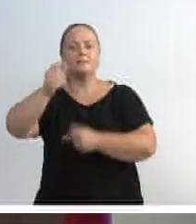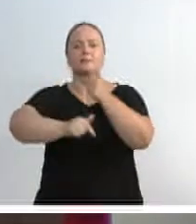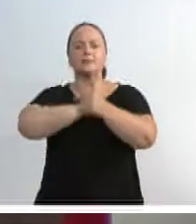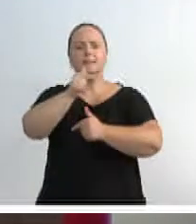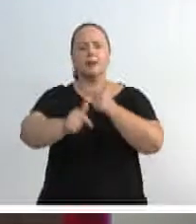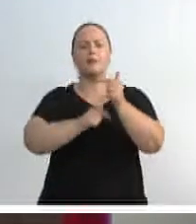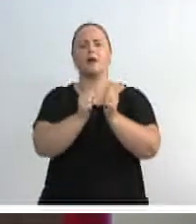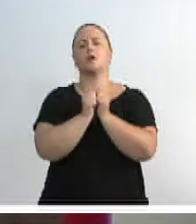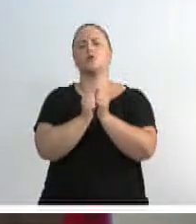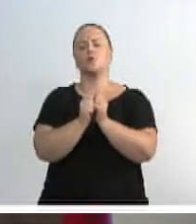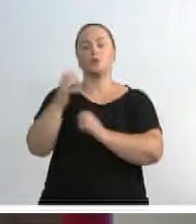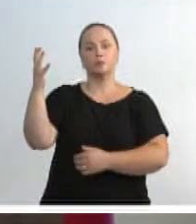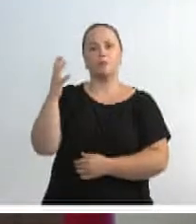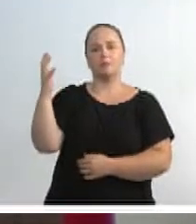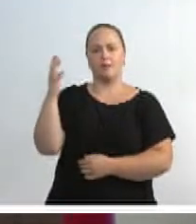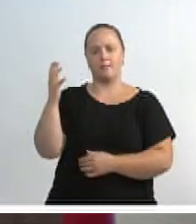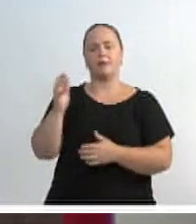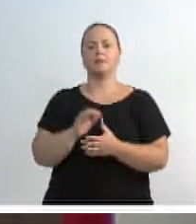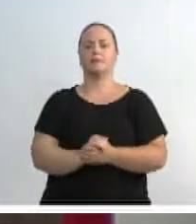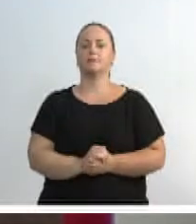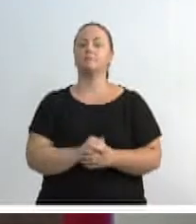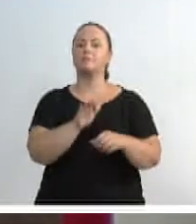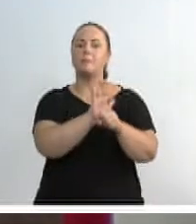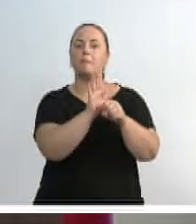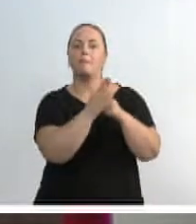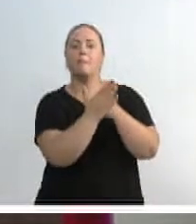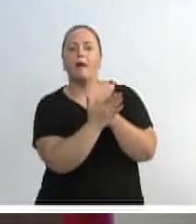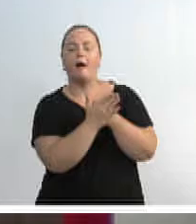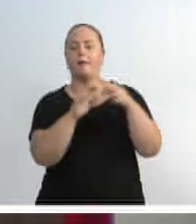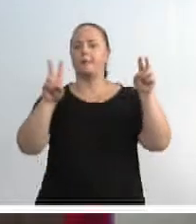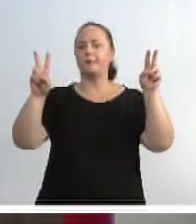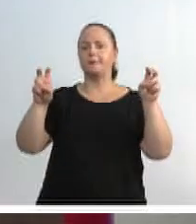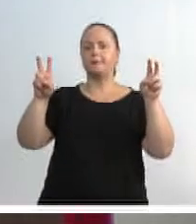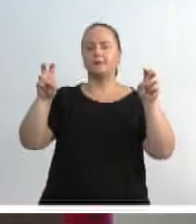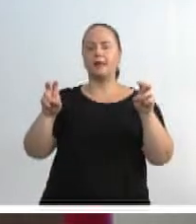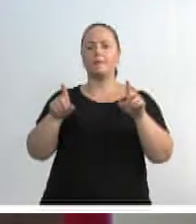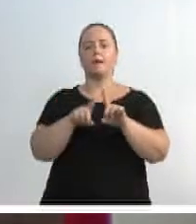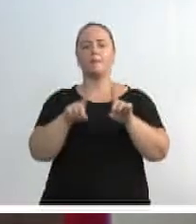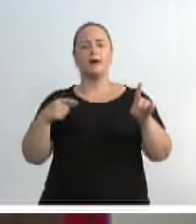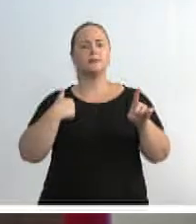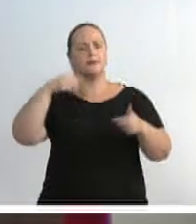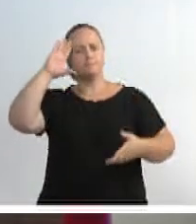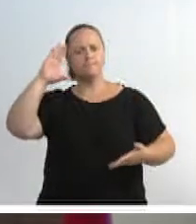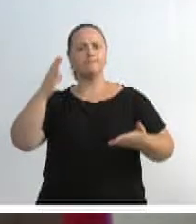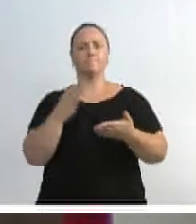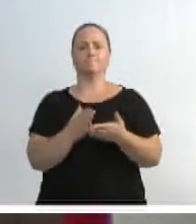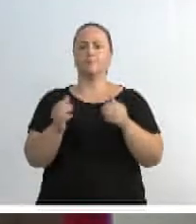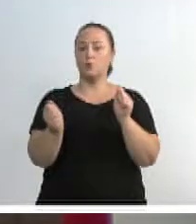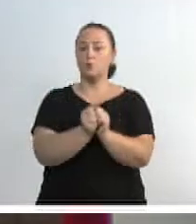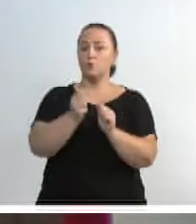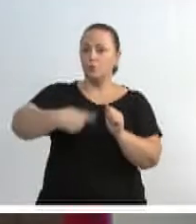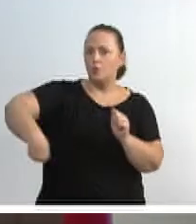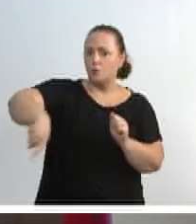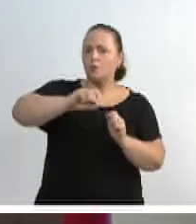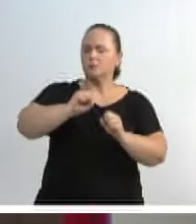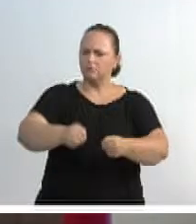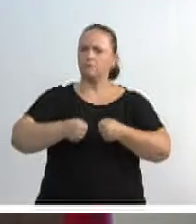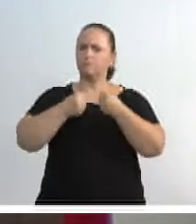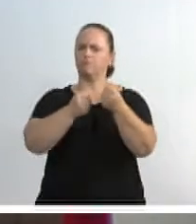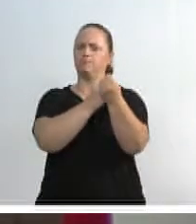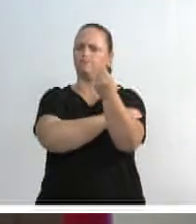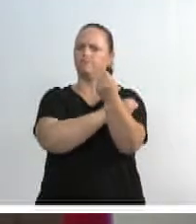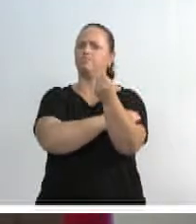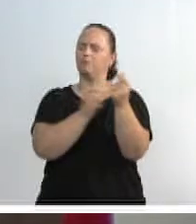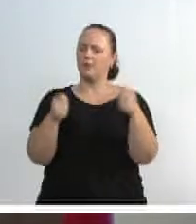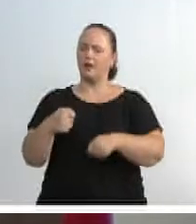das demandas, sejam elas através dos bairros ou através de temáticas. Porque eu acredito que juntos nós somos muito mais fortes do que individualmente,